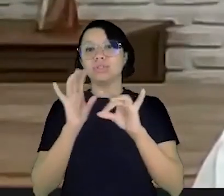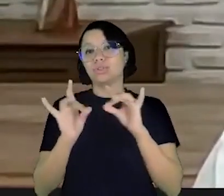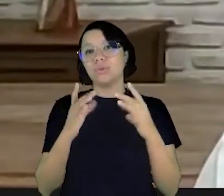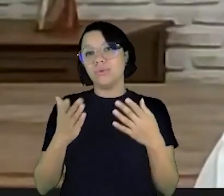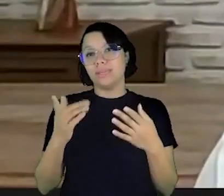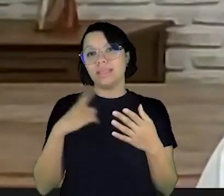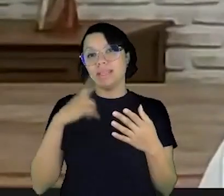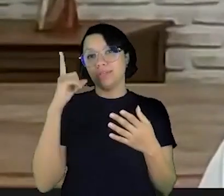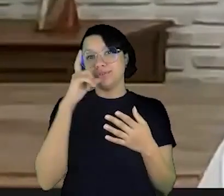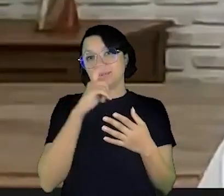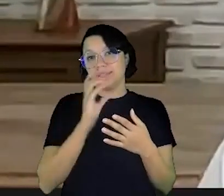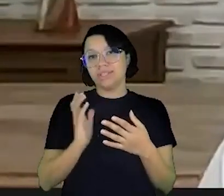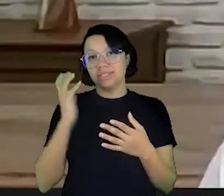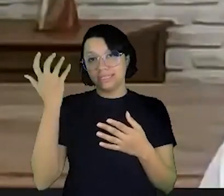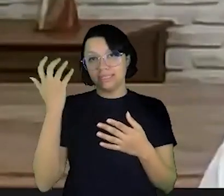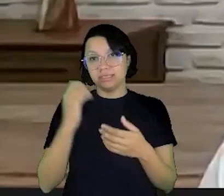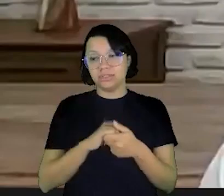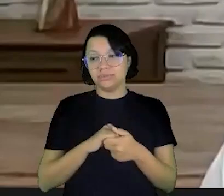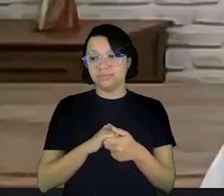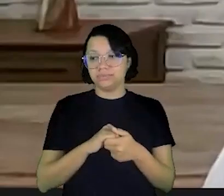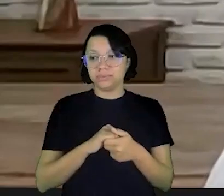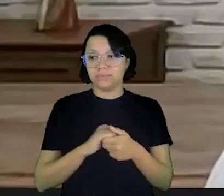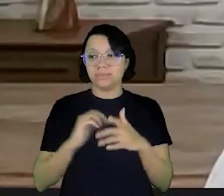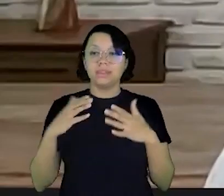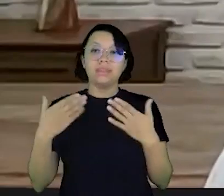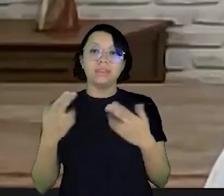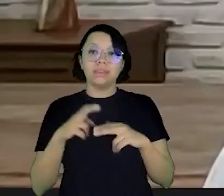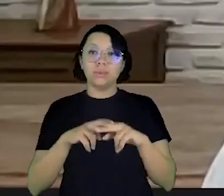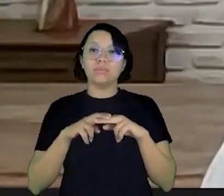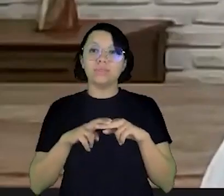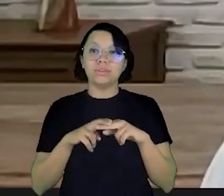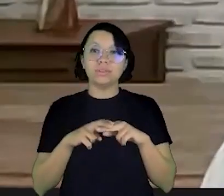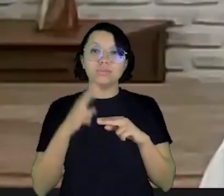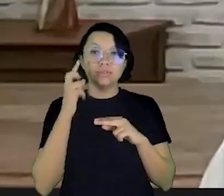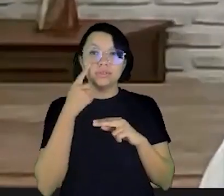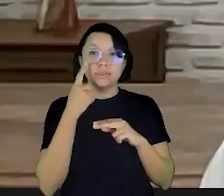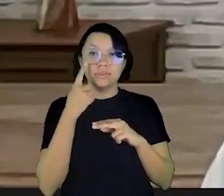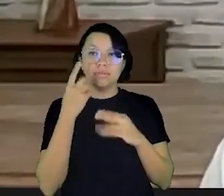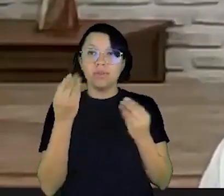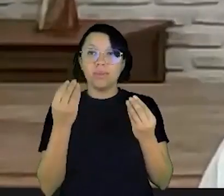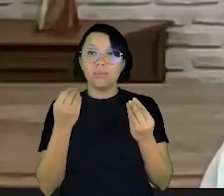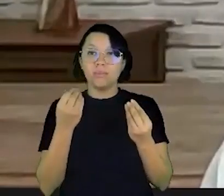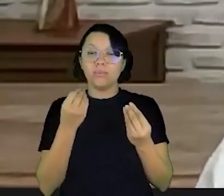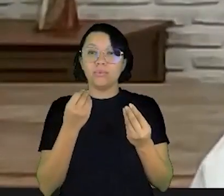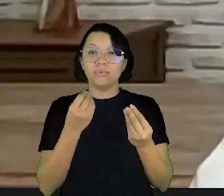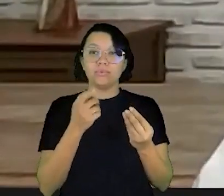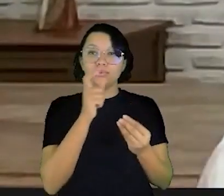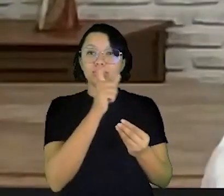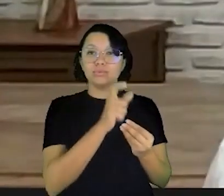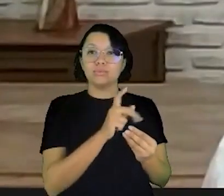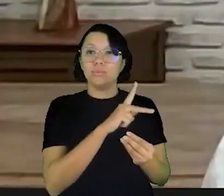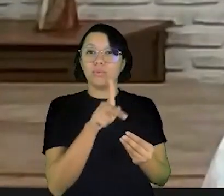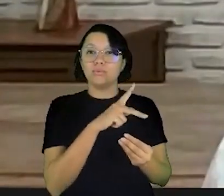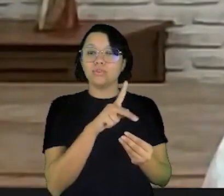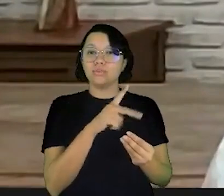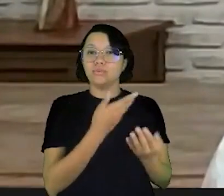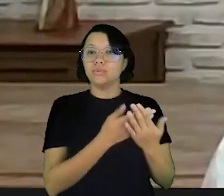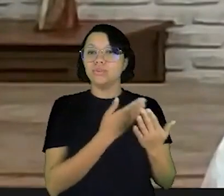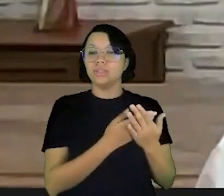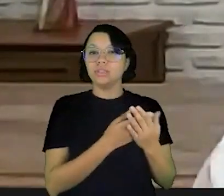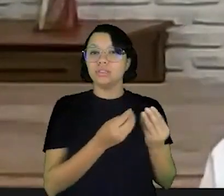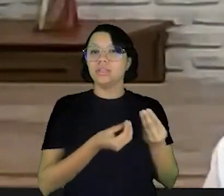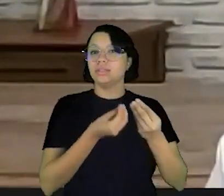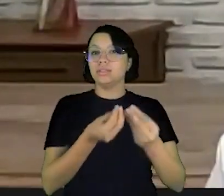de escolher muita dificuldade de decidir e aí por isso você vai ver muitos educadores